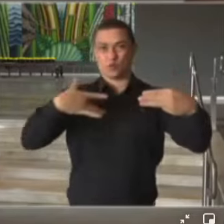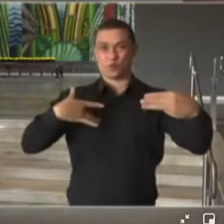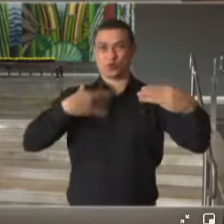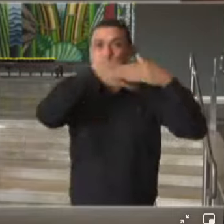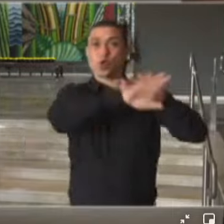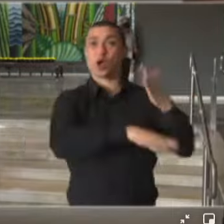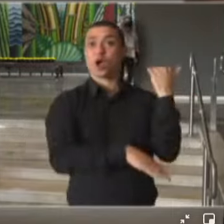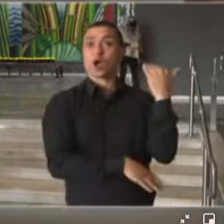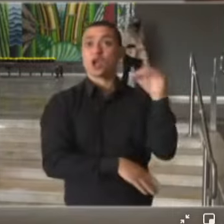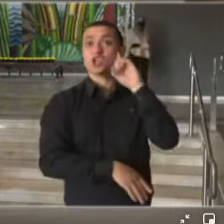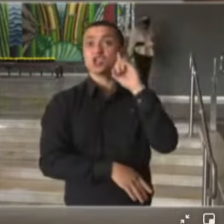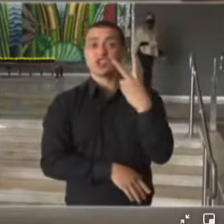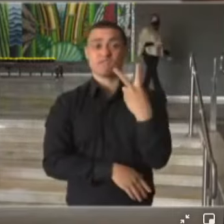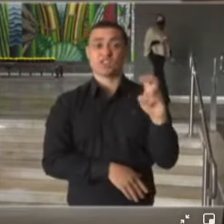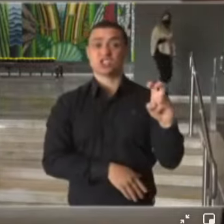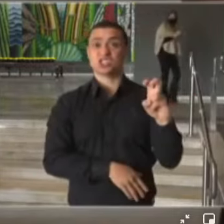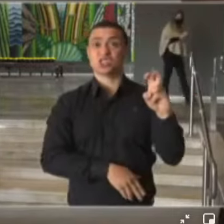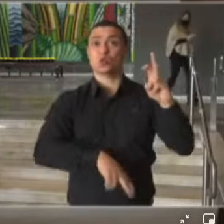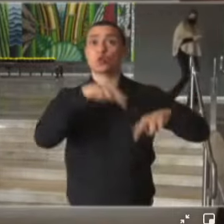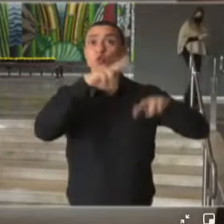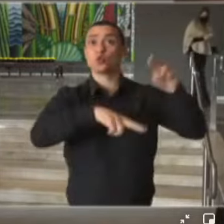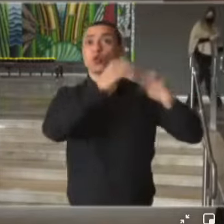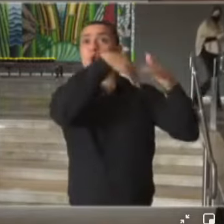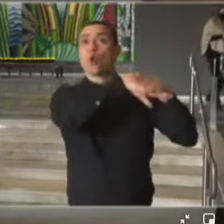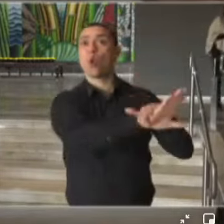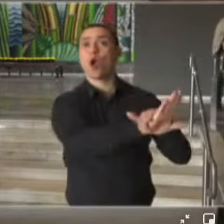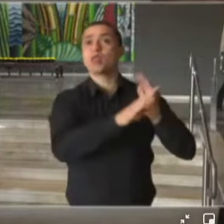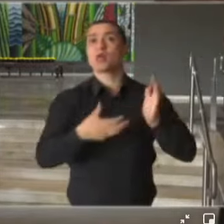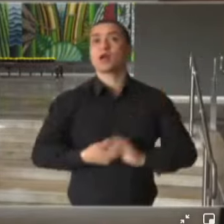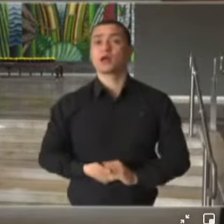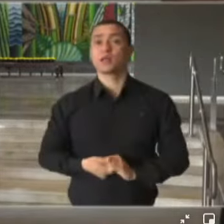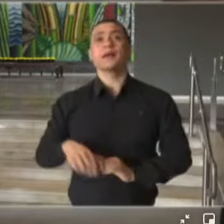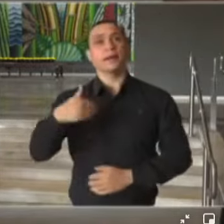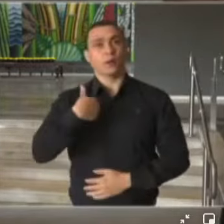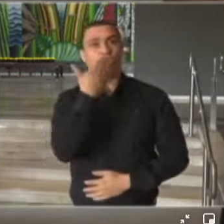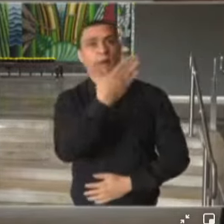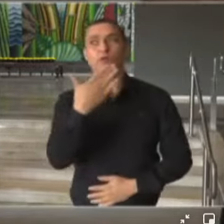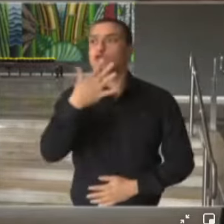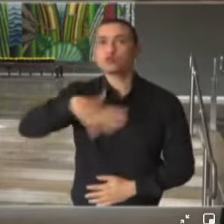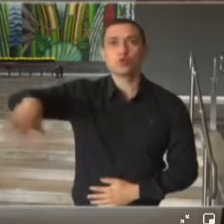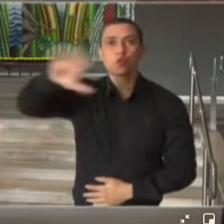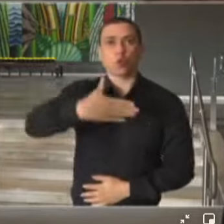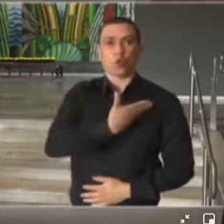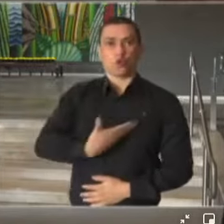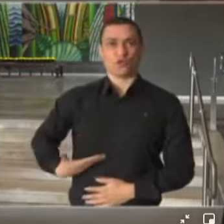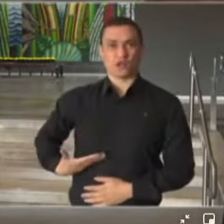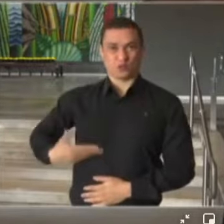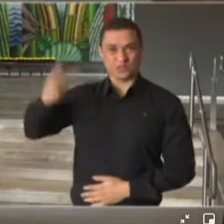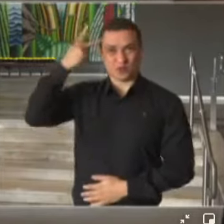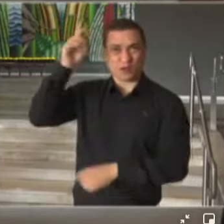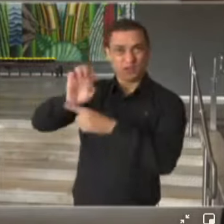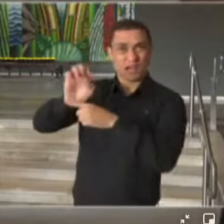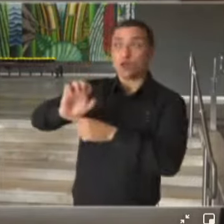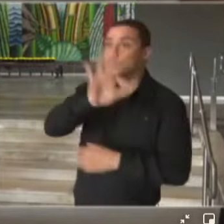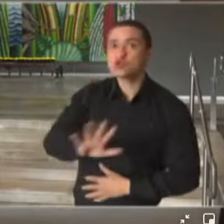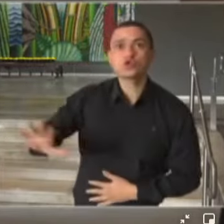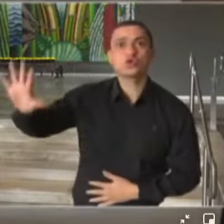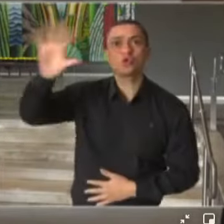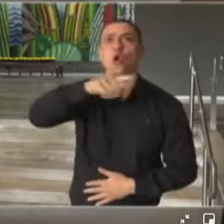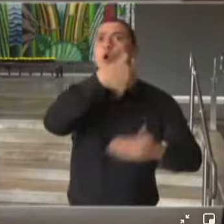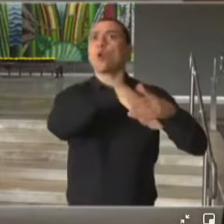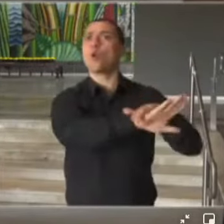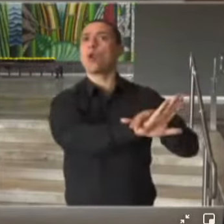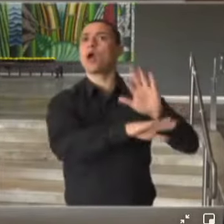desde o dia 25 de junho. Faço isso em nome de todos os governadores dos estados brasileiros, porque as